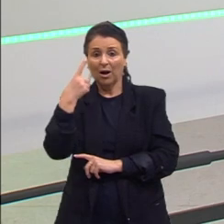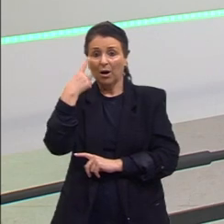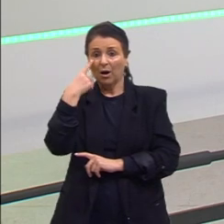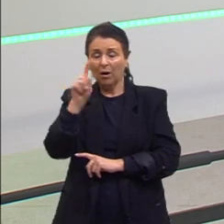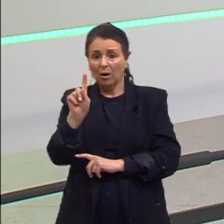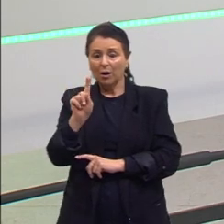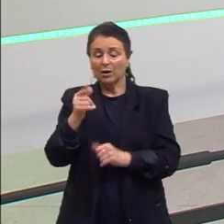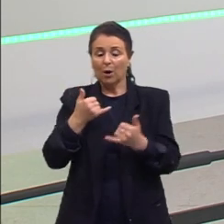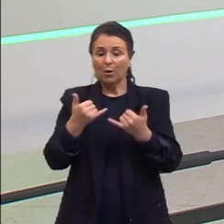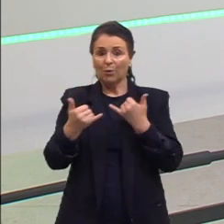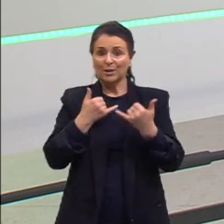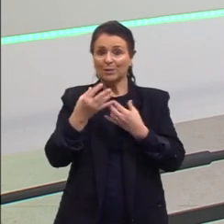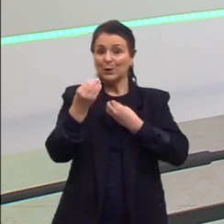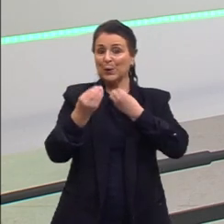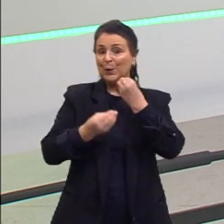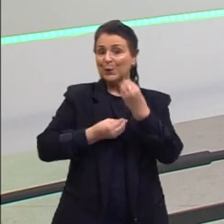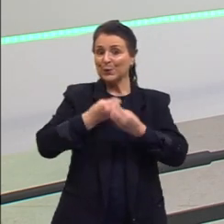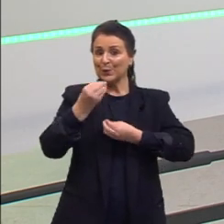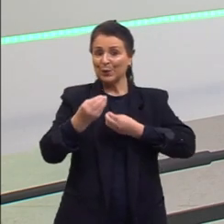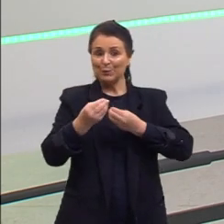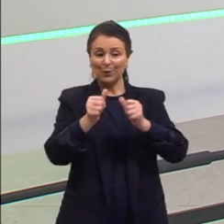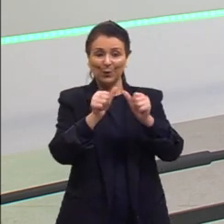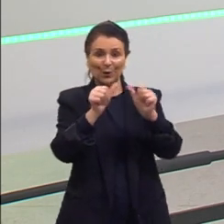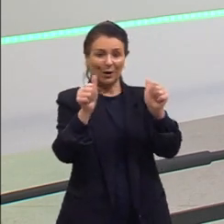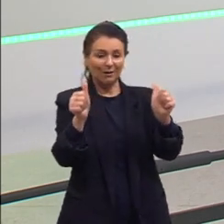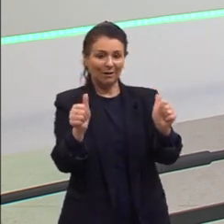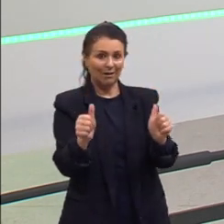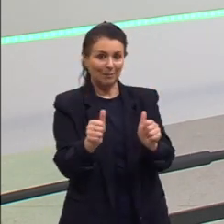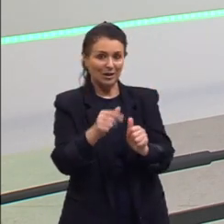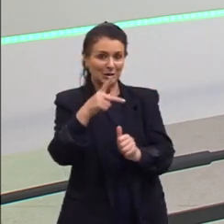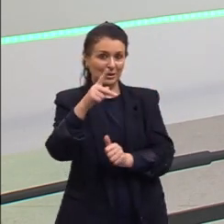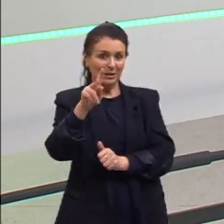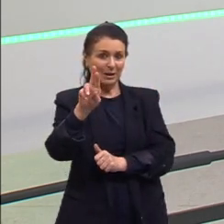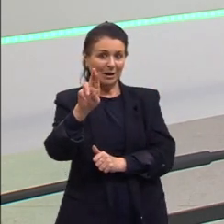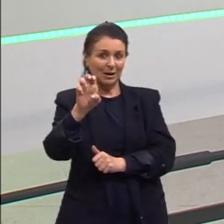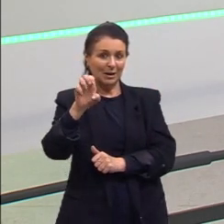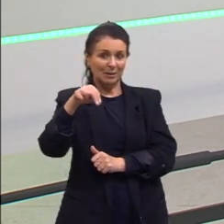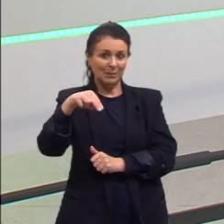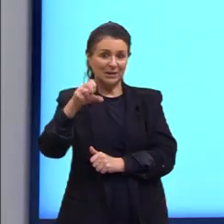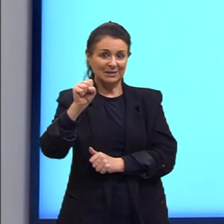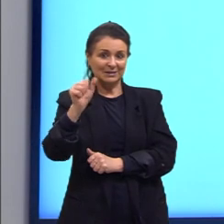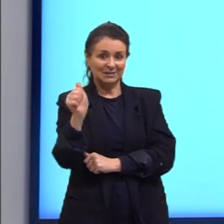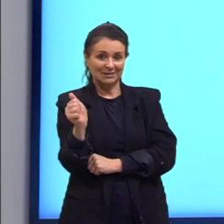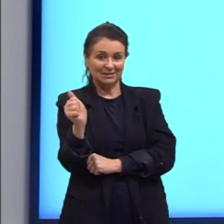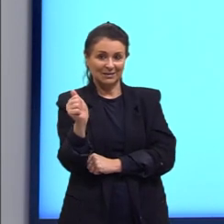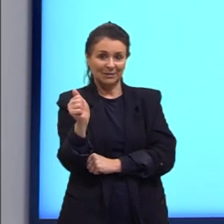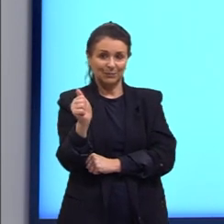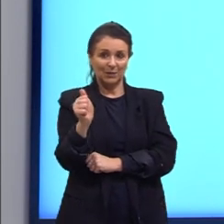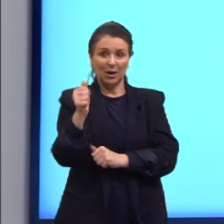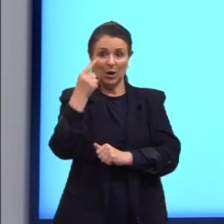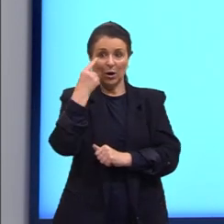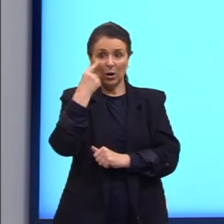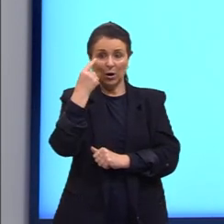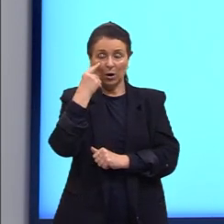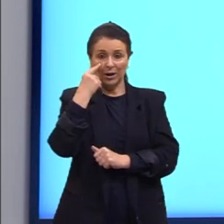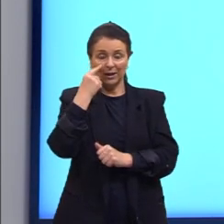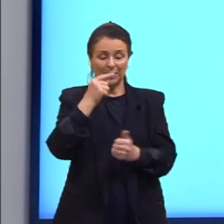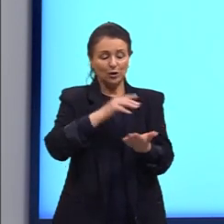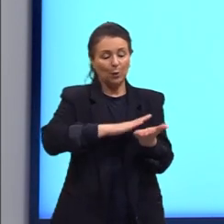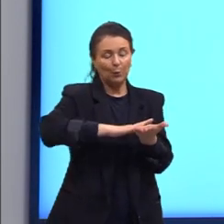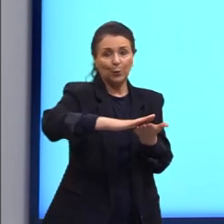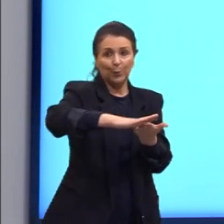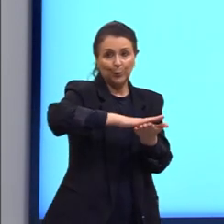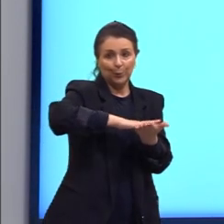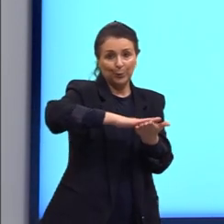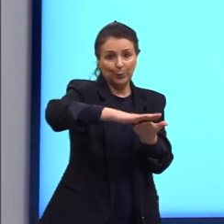modelo de como seria essa prensa aí do Gutenberg. Aqui, nessa parte, eles colocavam o eles